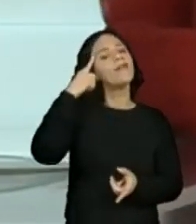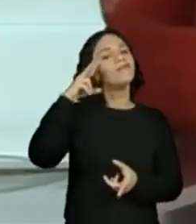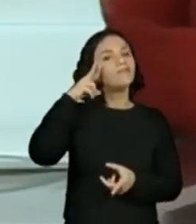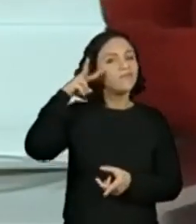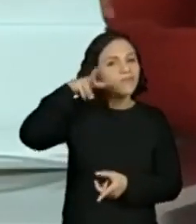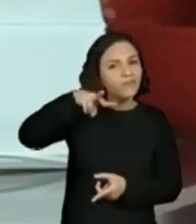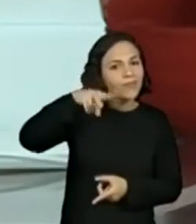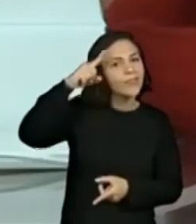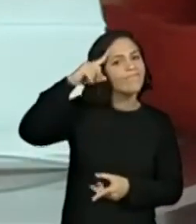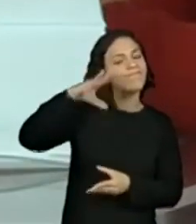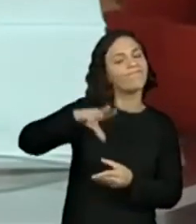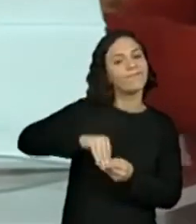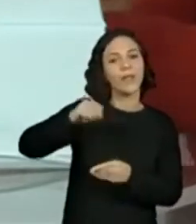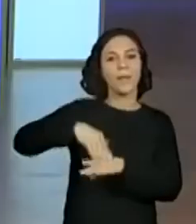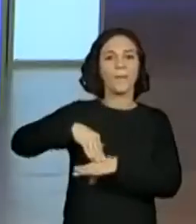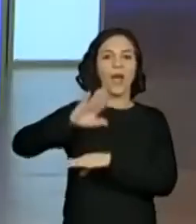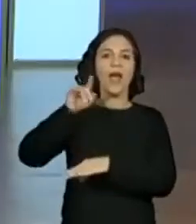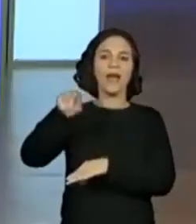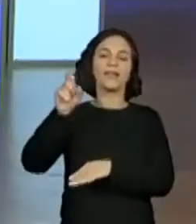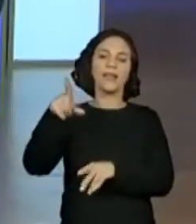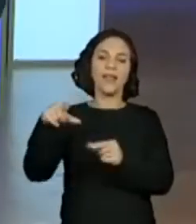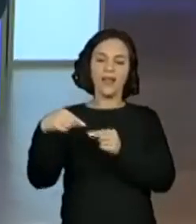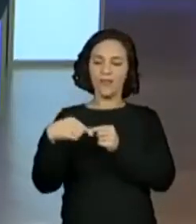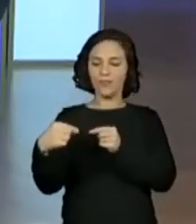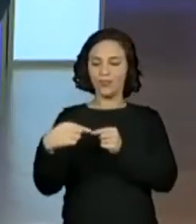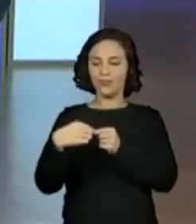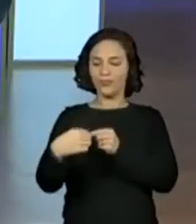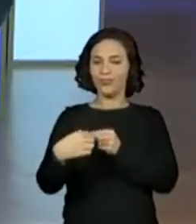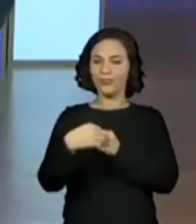olhar, não é? Isso mesmo. Então, o há mais?